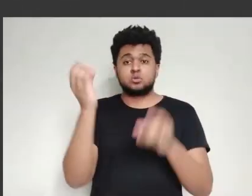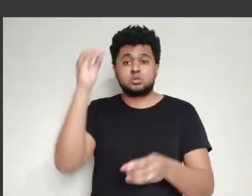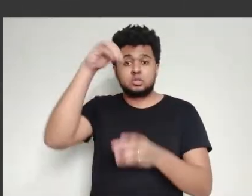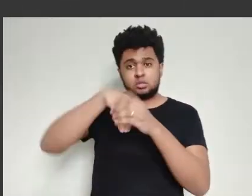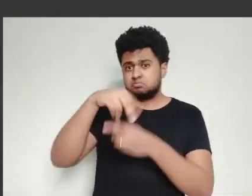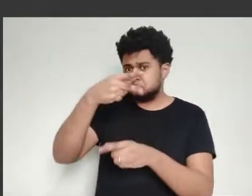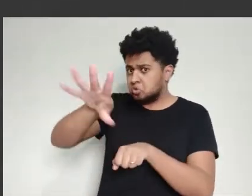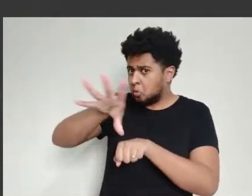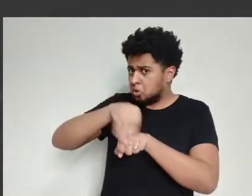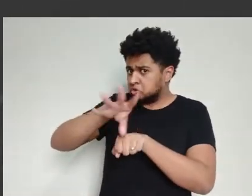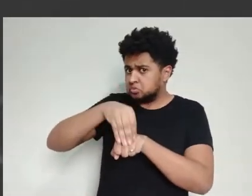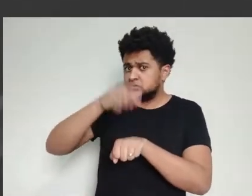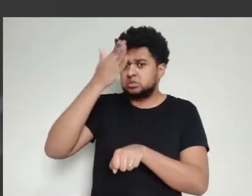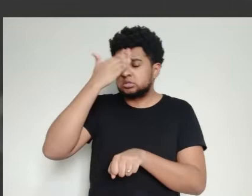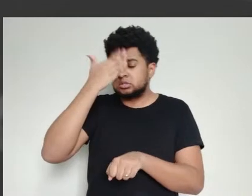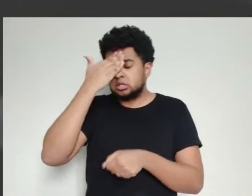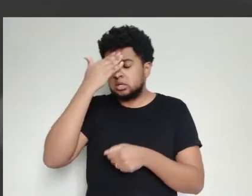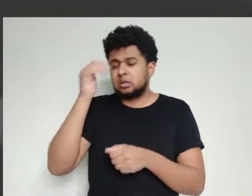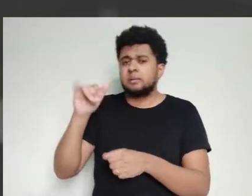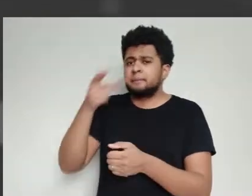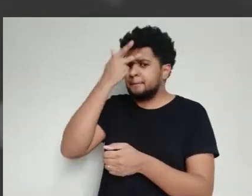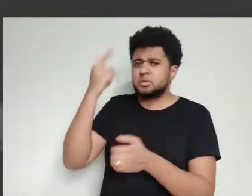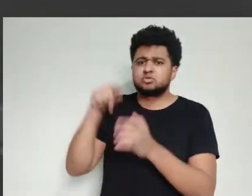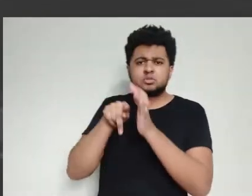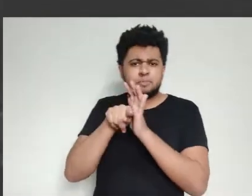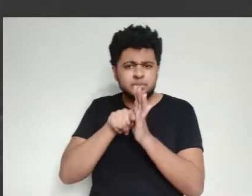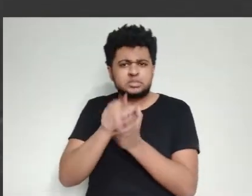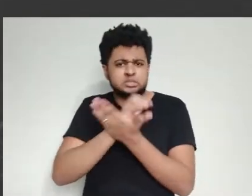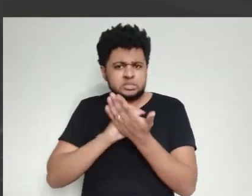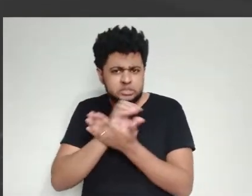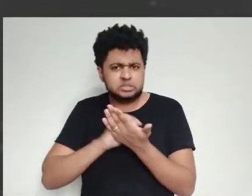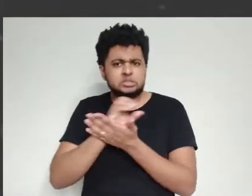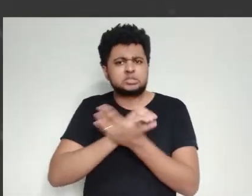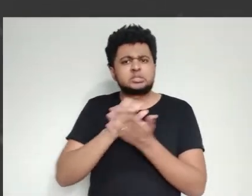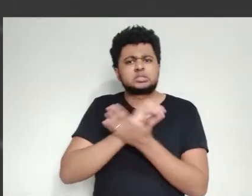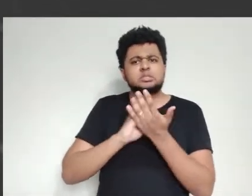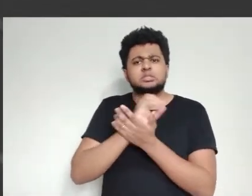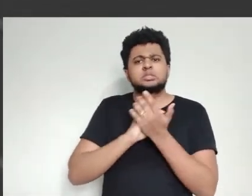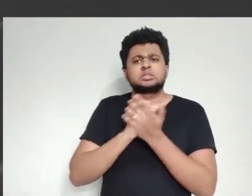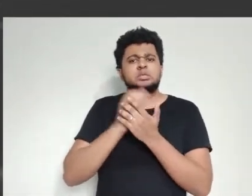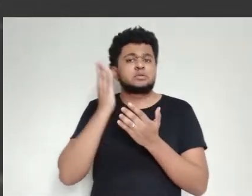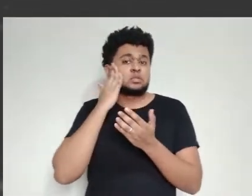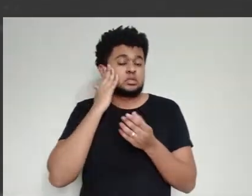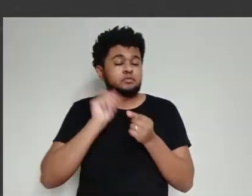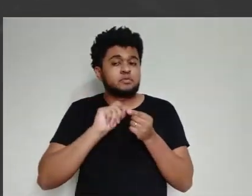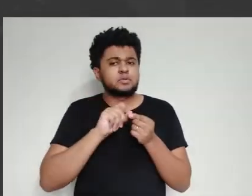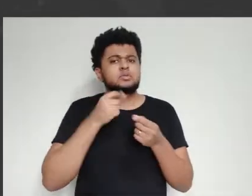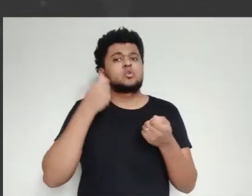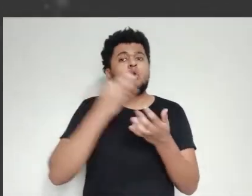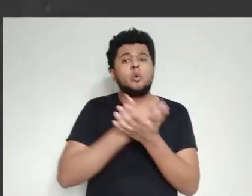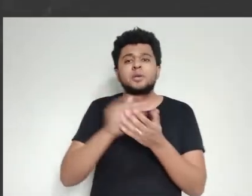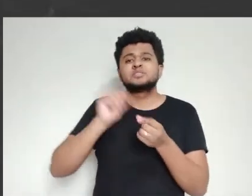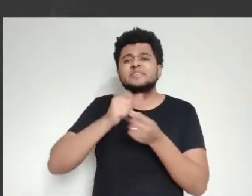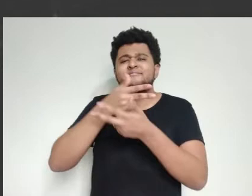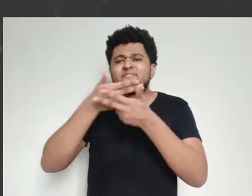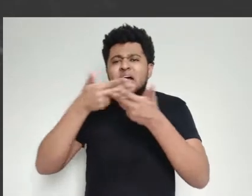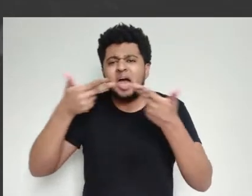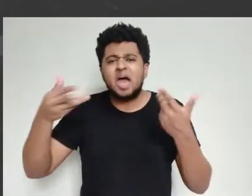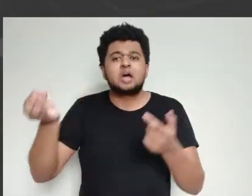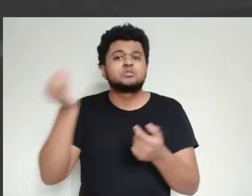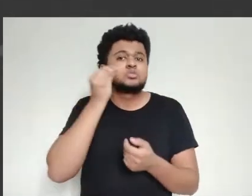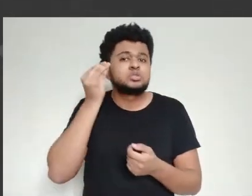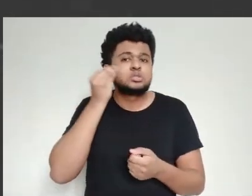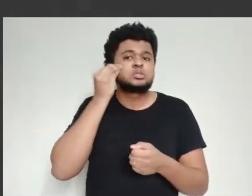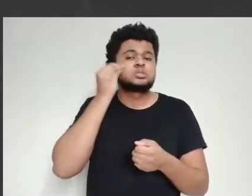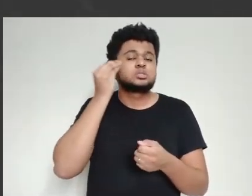entendendo o micro-organismo. Uma vez que você entende dele, você tem que saber qual vai ser a minha estratégia. Vai ser só proteína? Eu vou usar